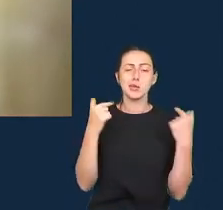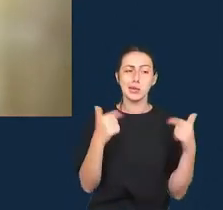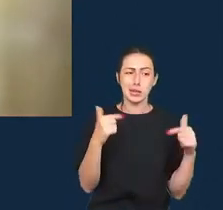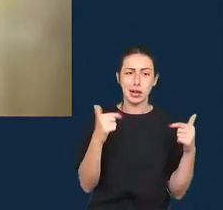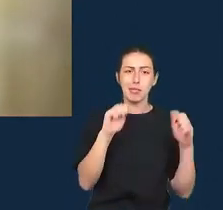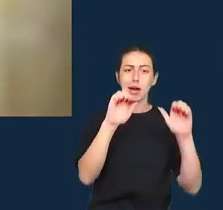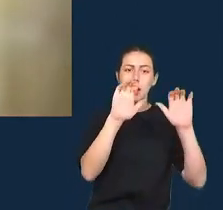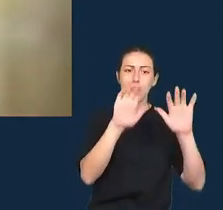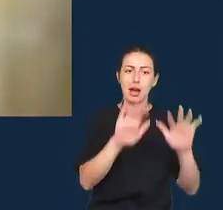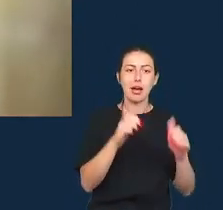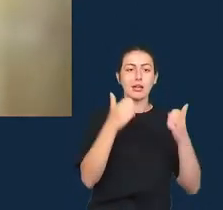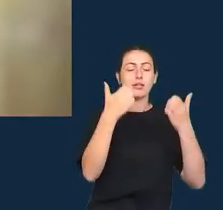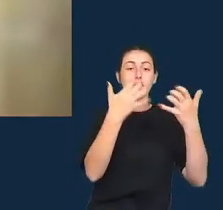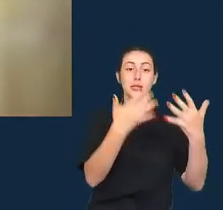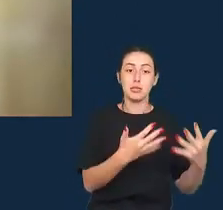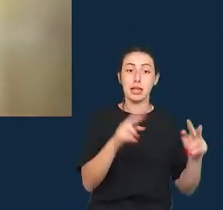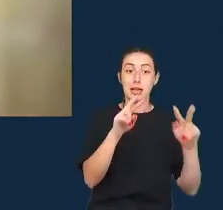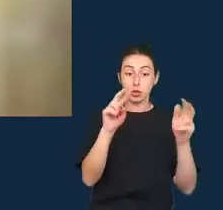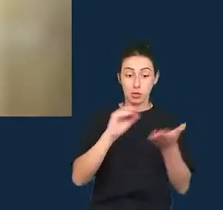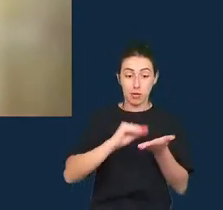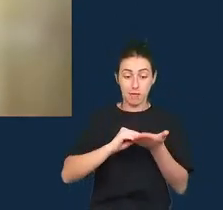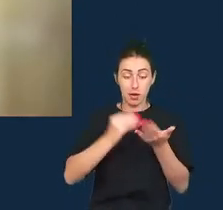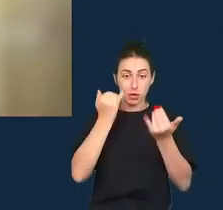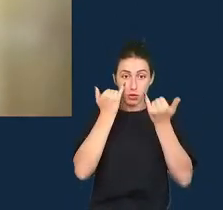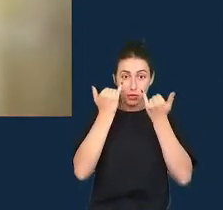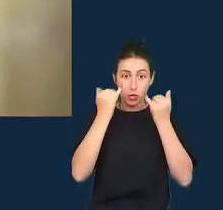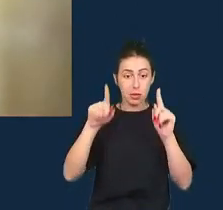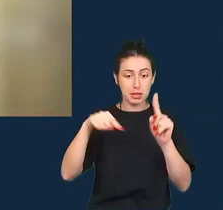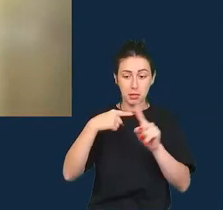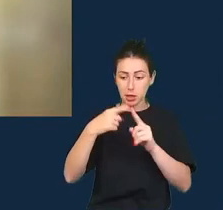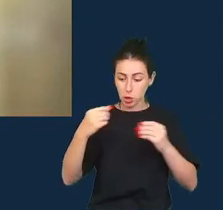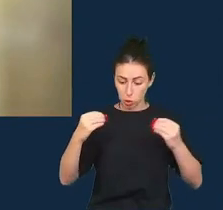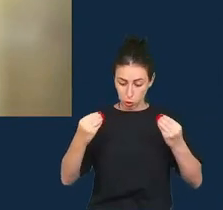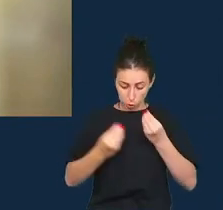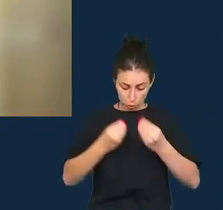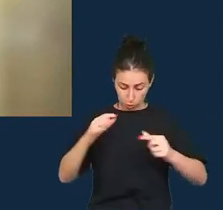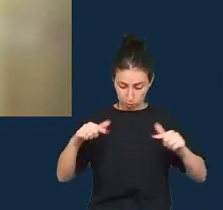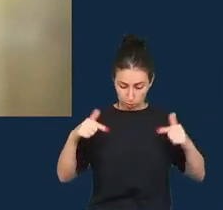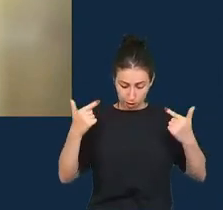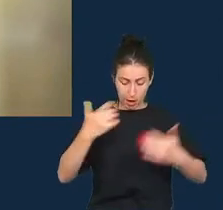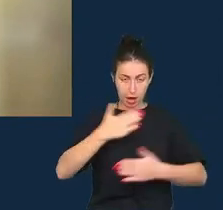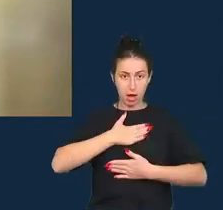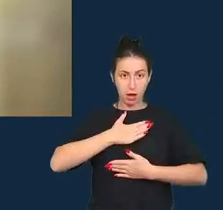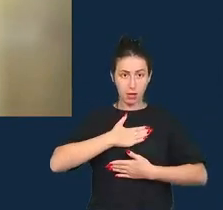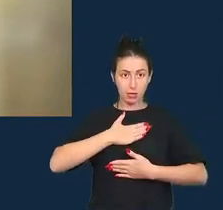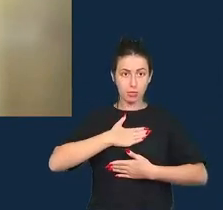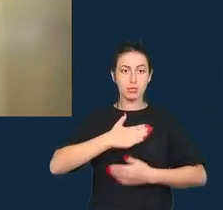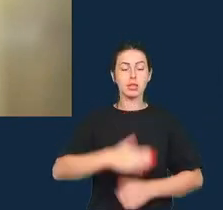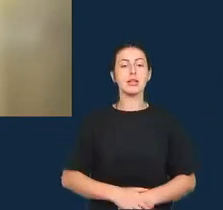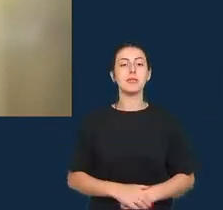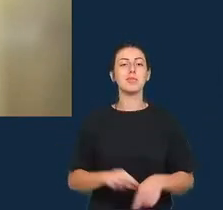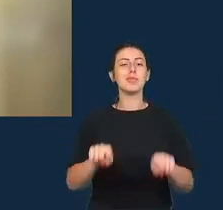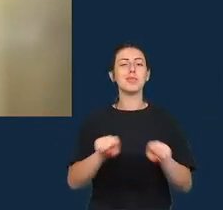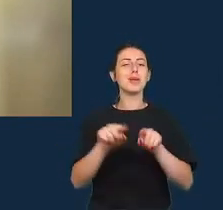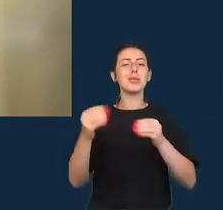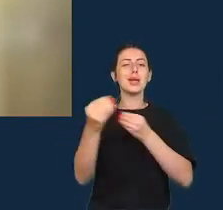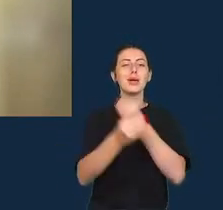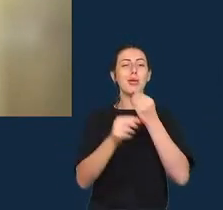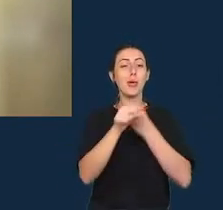as reações a isso como isso tudo viajou nas mídias sociais e ela